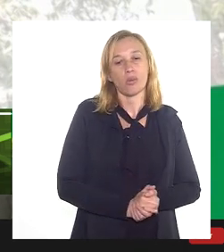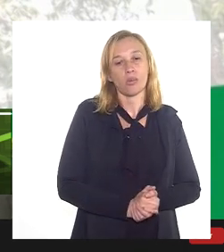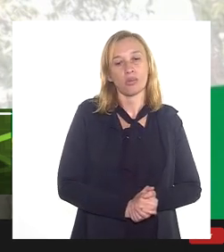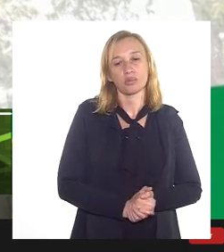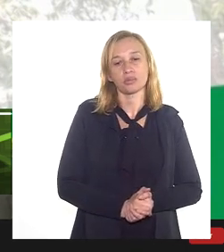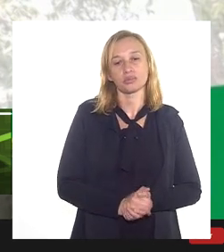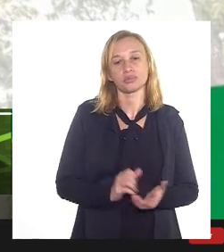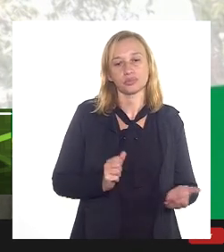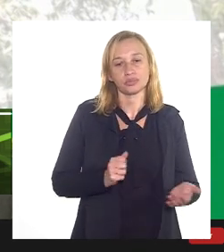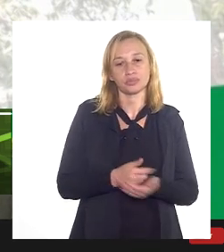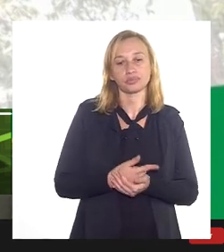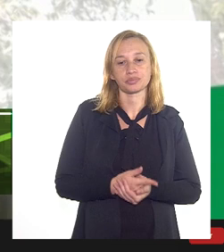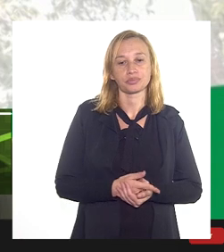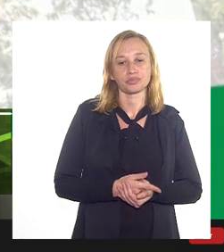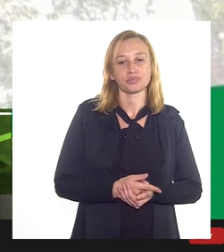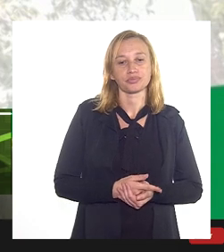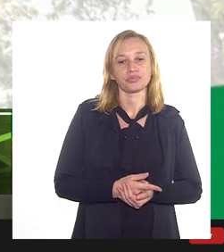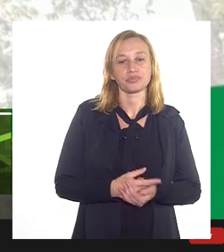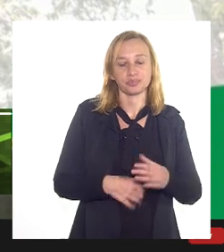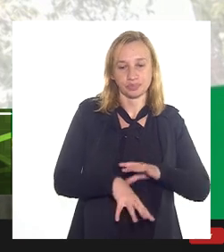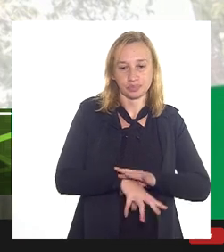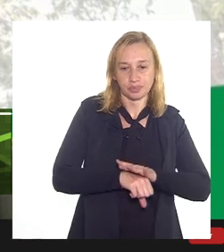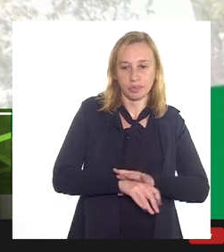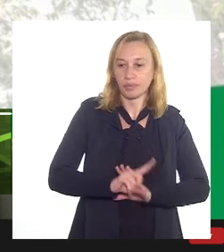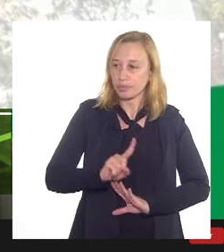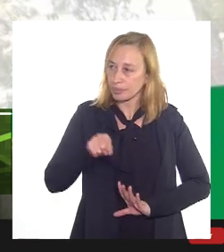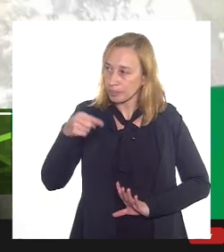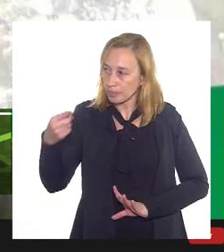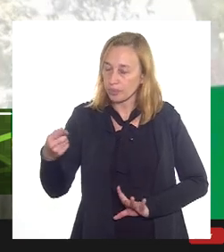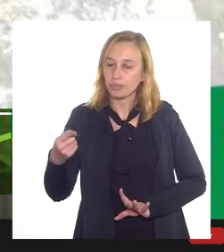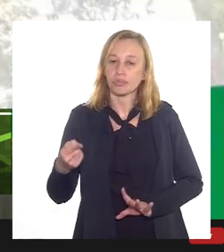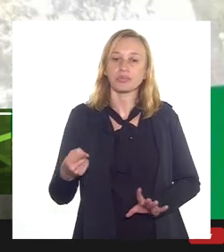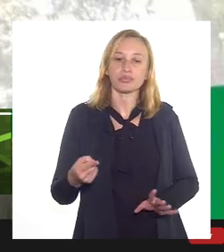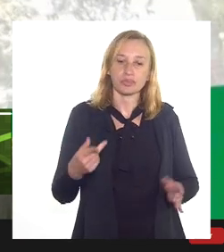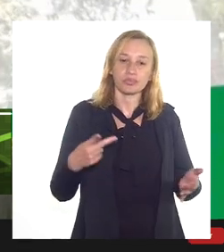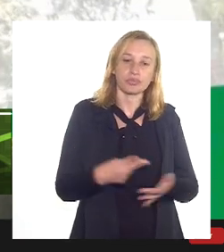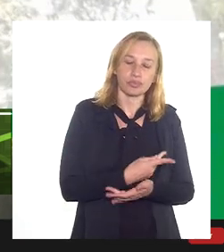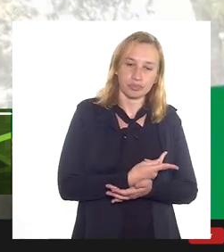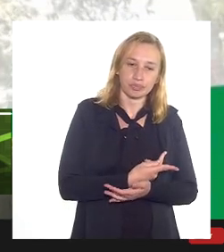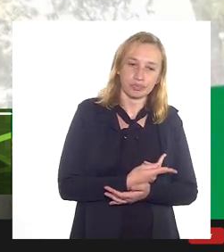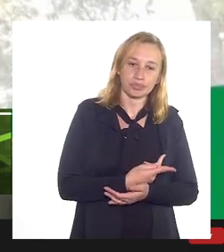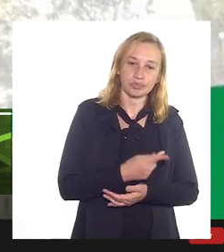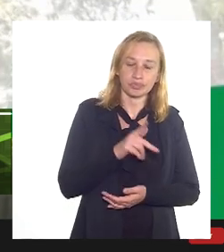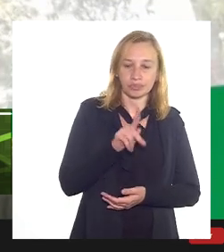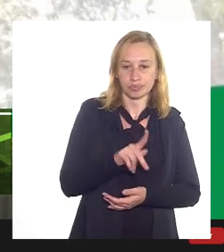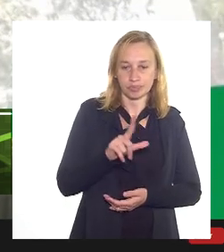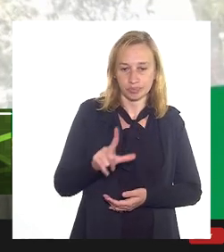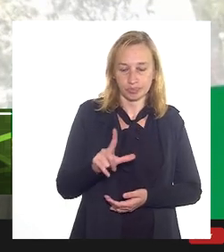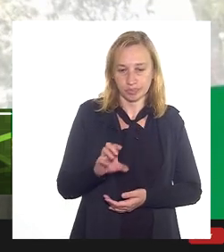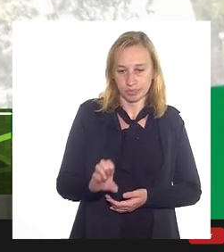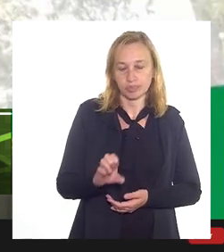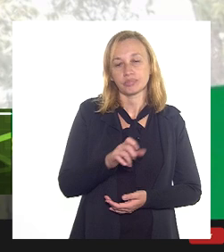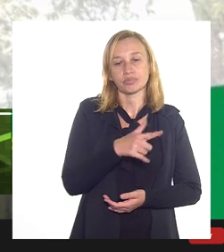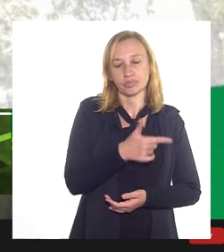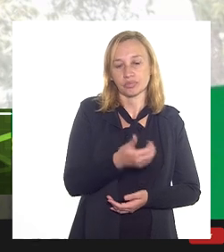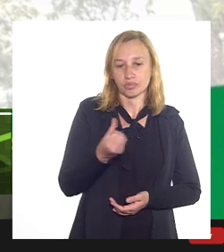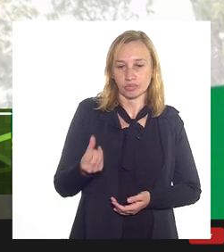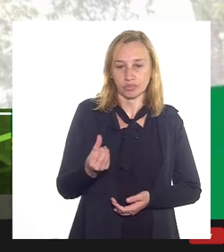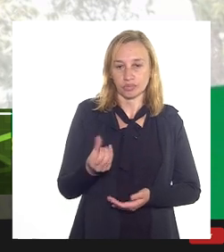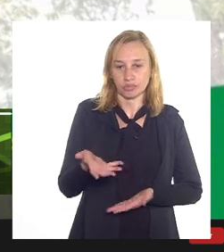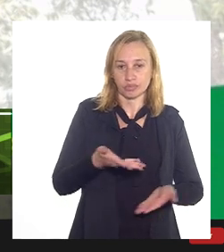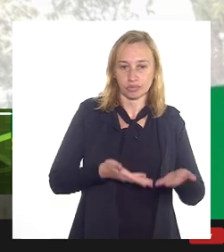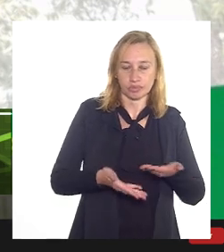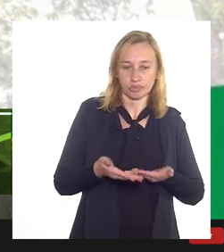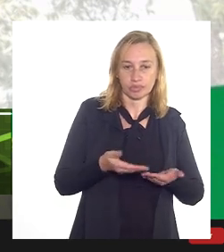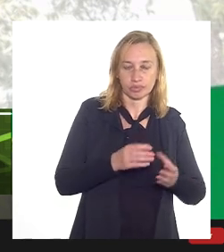esses gastos, digamos, exploratórios e os demais gastos que foram encorridos e deduzidos na pé no ano de 2016, compartilhando aí